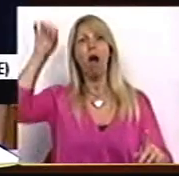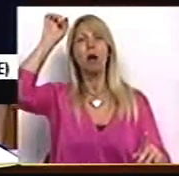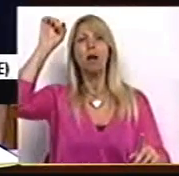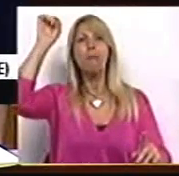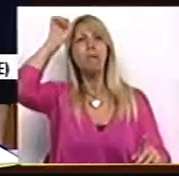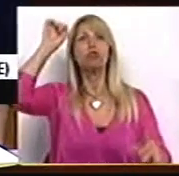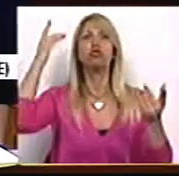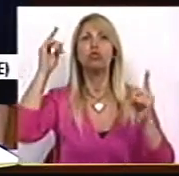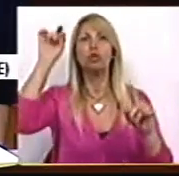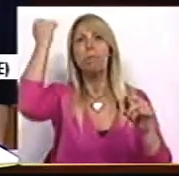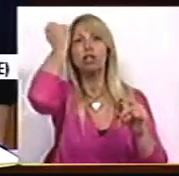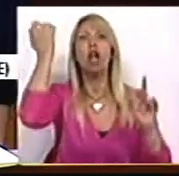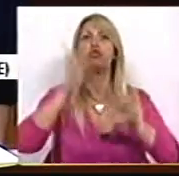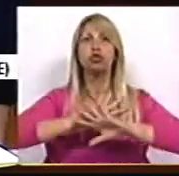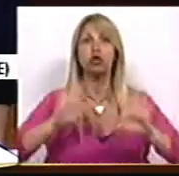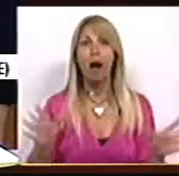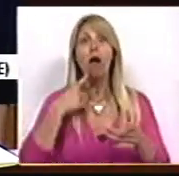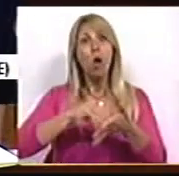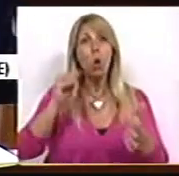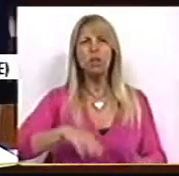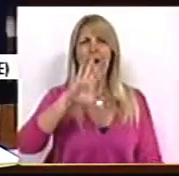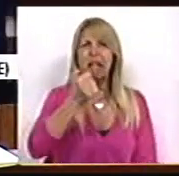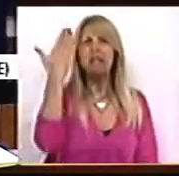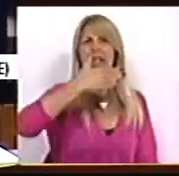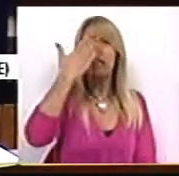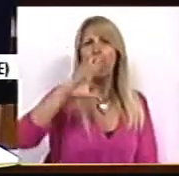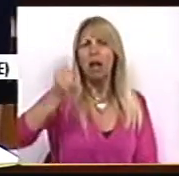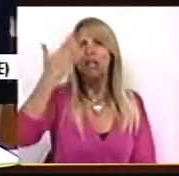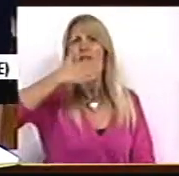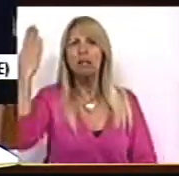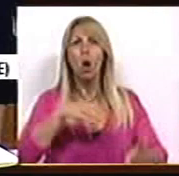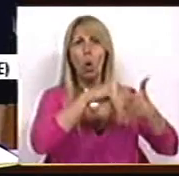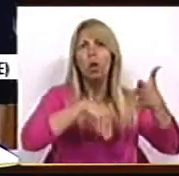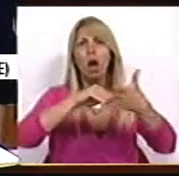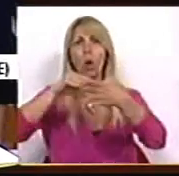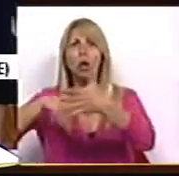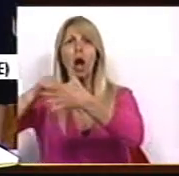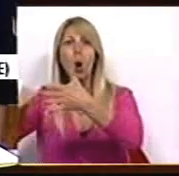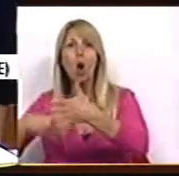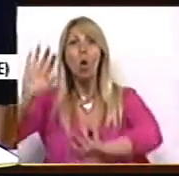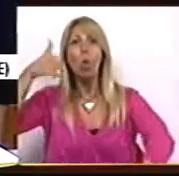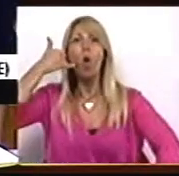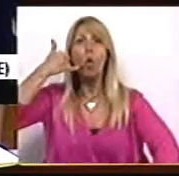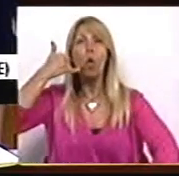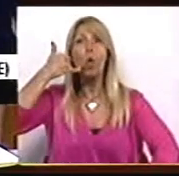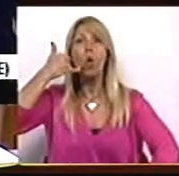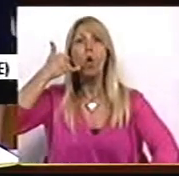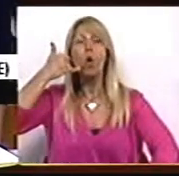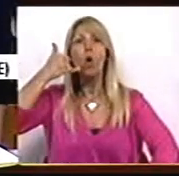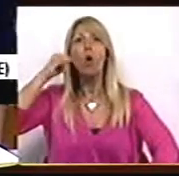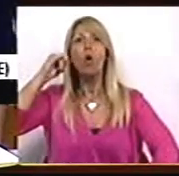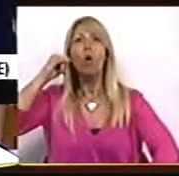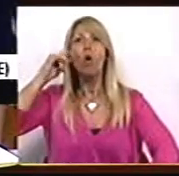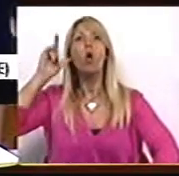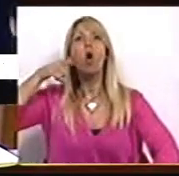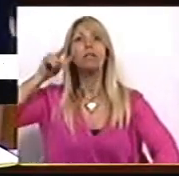teve contratos quinzenais, acentem bem, Srs. Deputados, contratos quinzenais em call centers da PT, que claro, não eram da